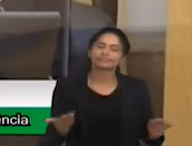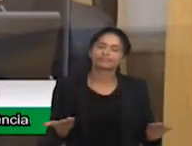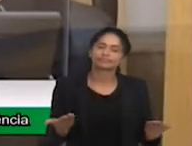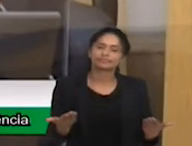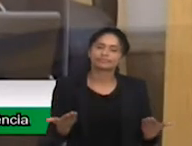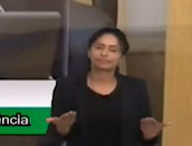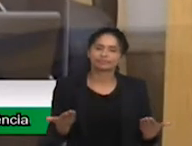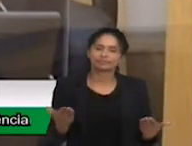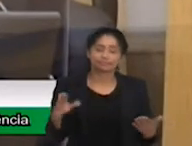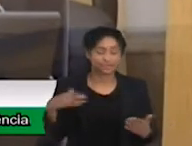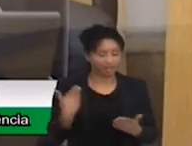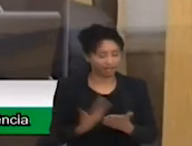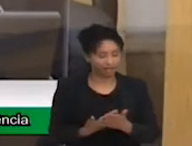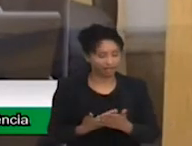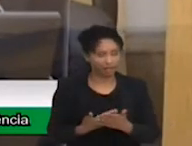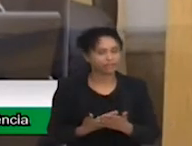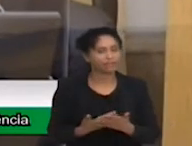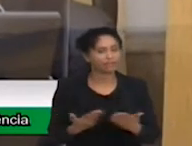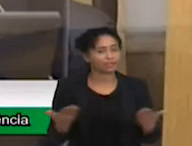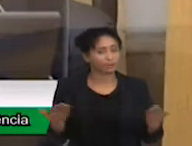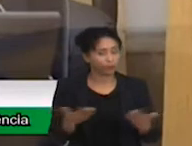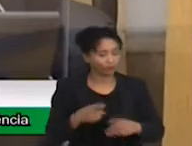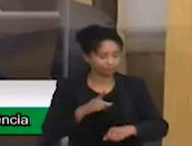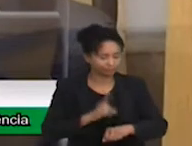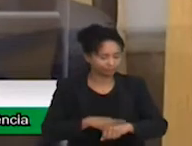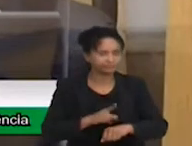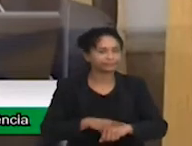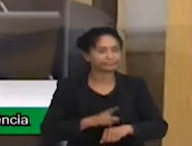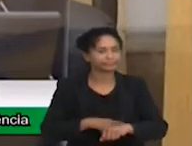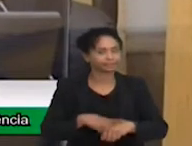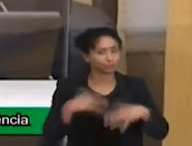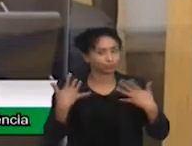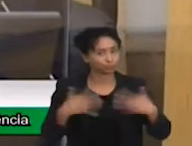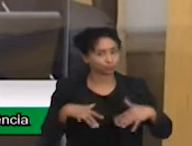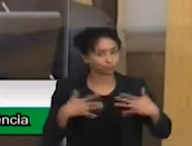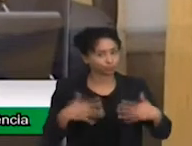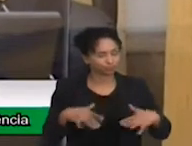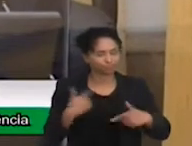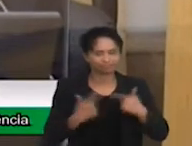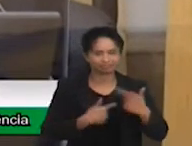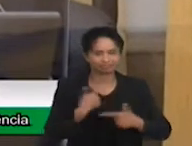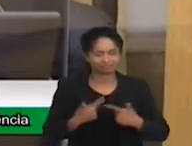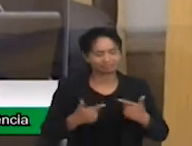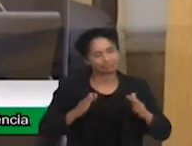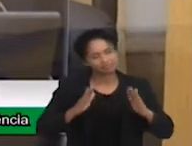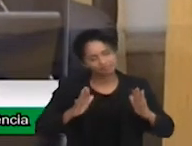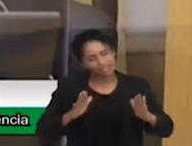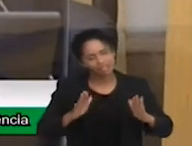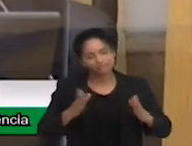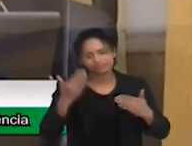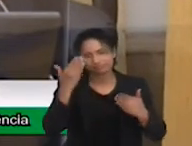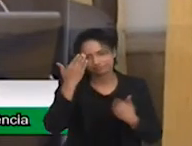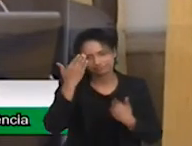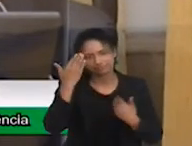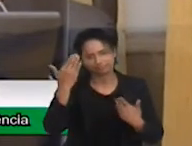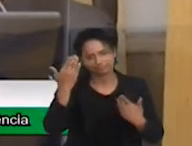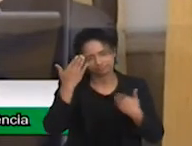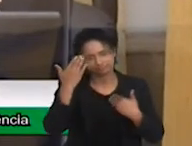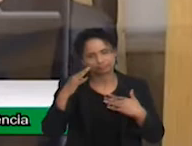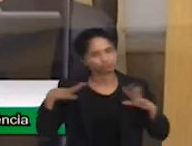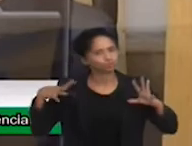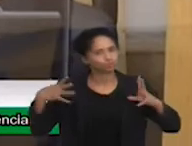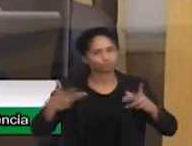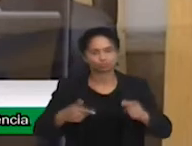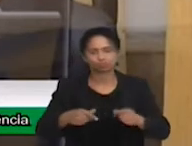até esse horário eles estão aqui fazendo a sua hora extra, mas de coração, muito obrigado a todos os servidores.